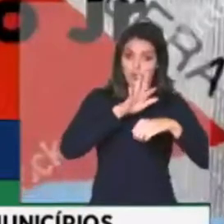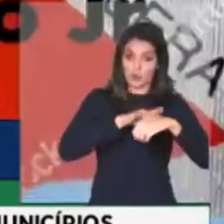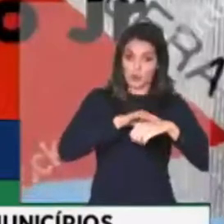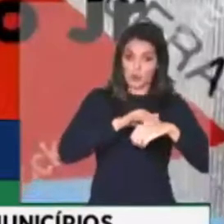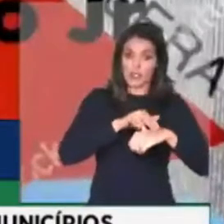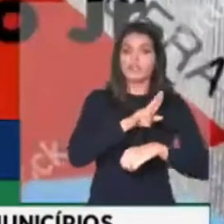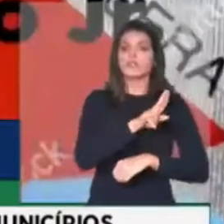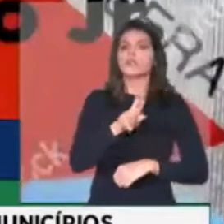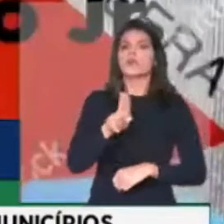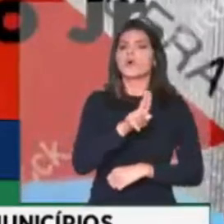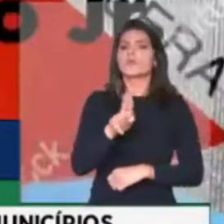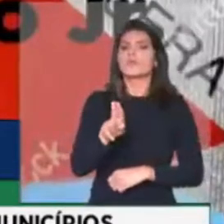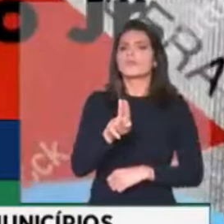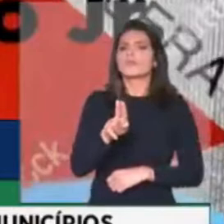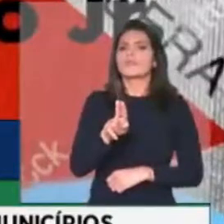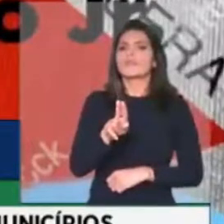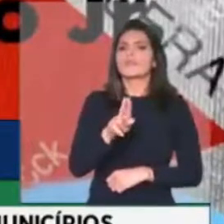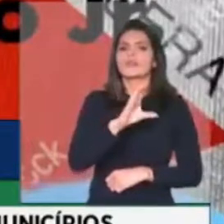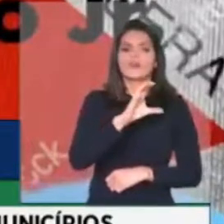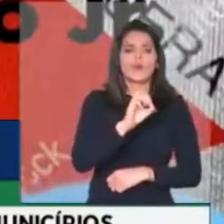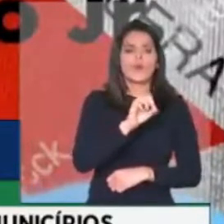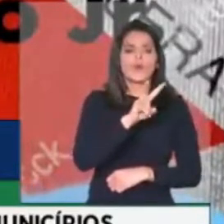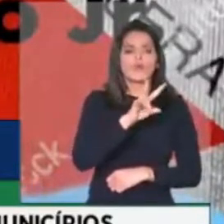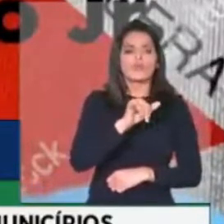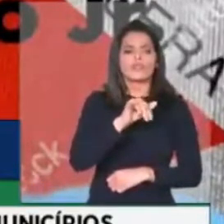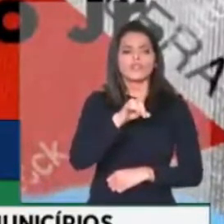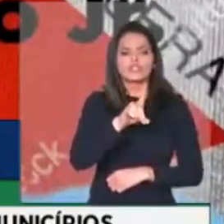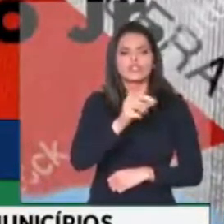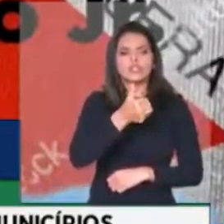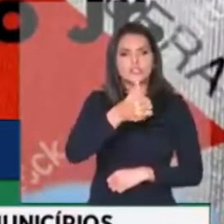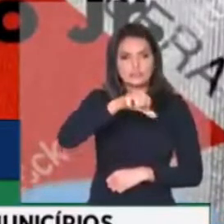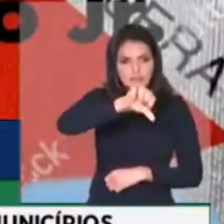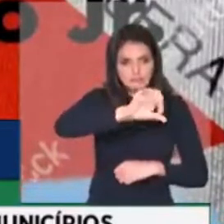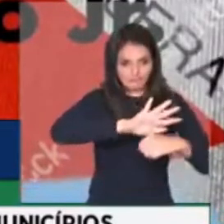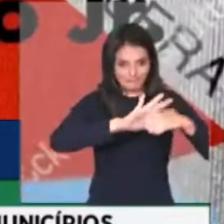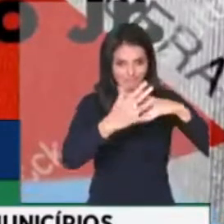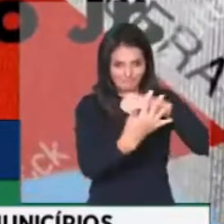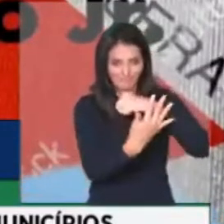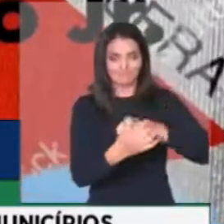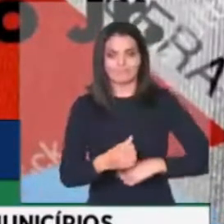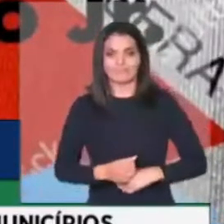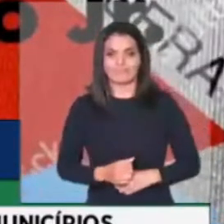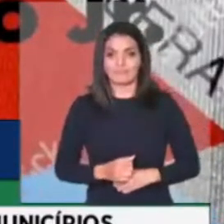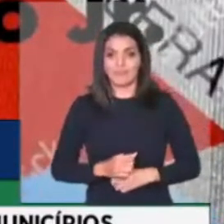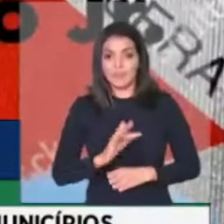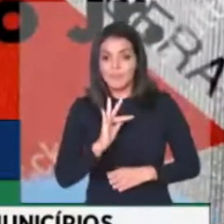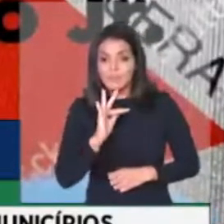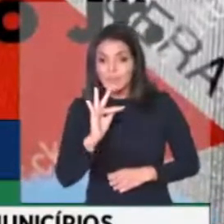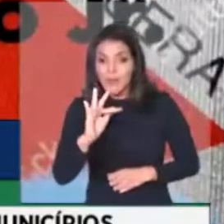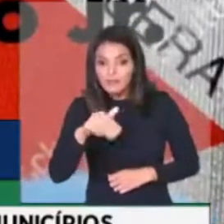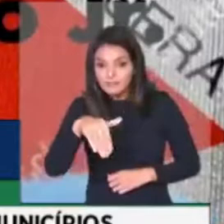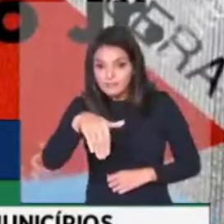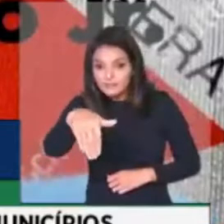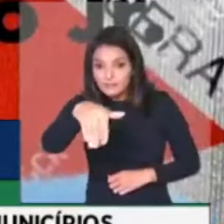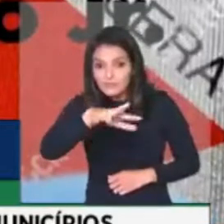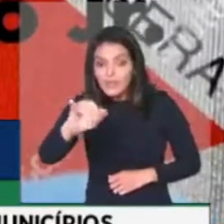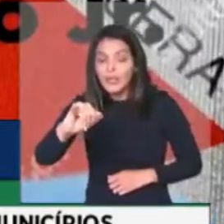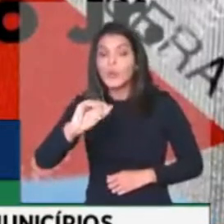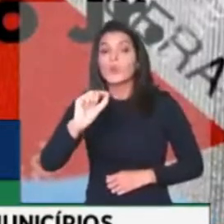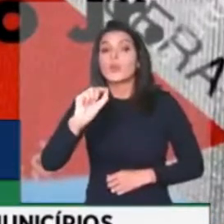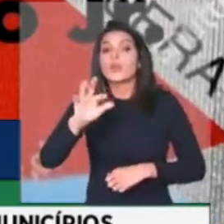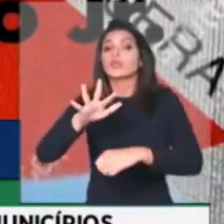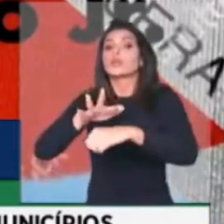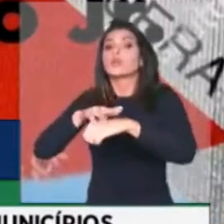chamada Covid-19, mas em breve iremos enfrentar uma doença